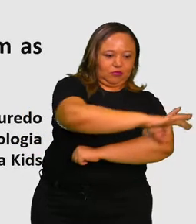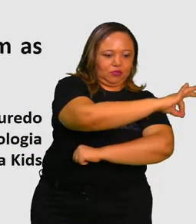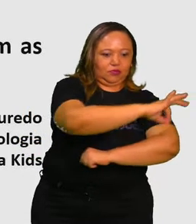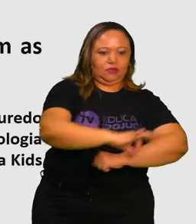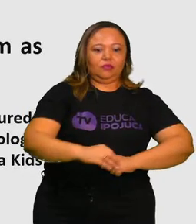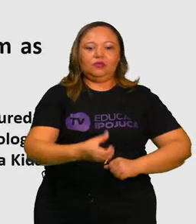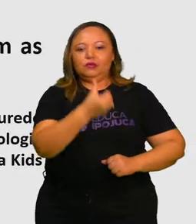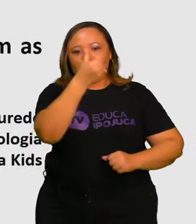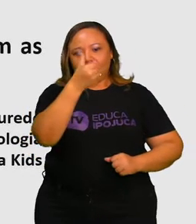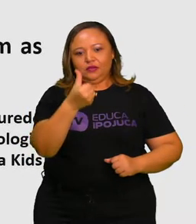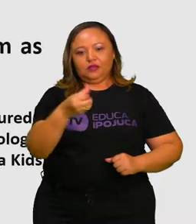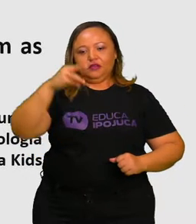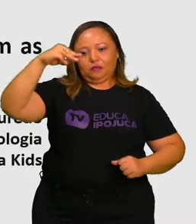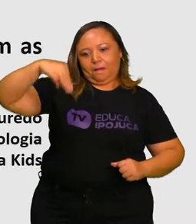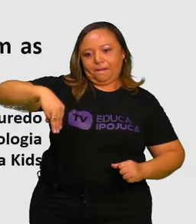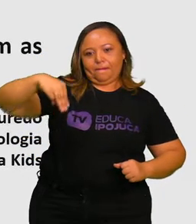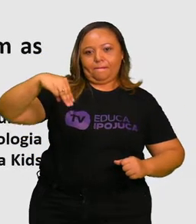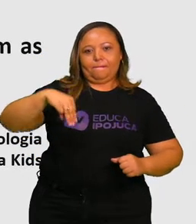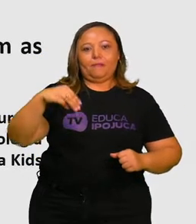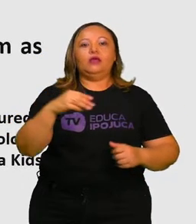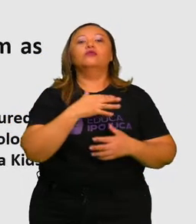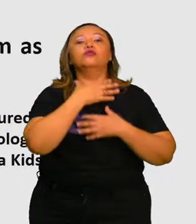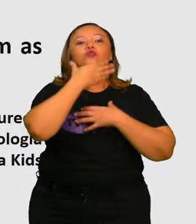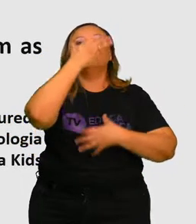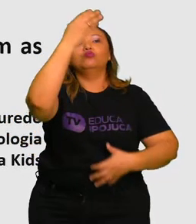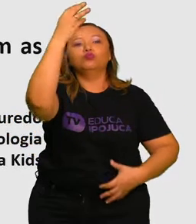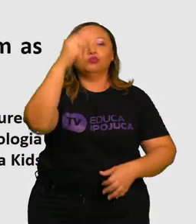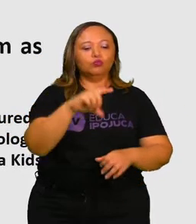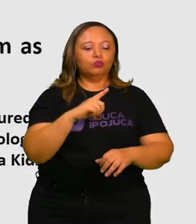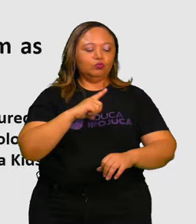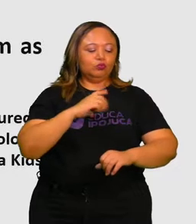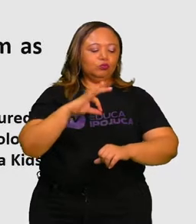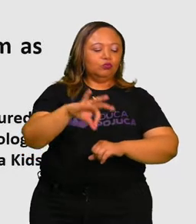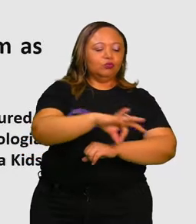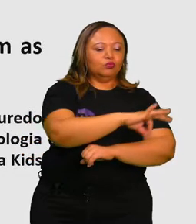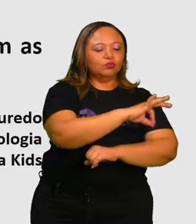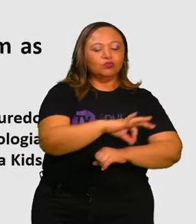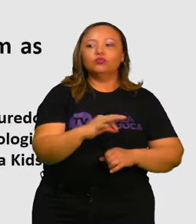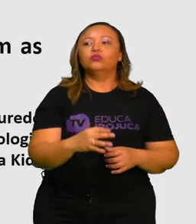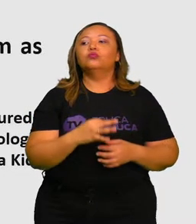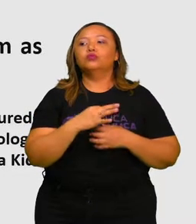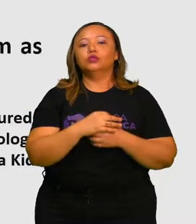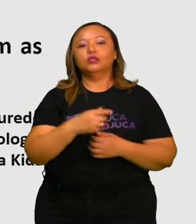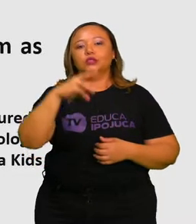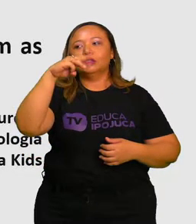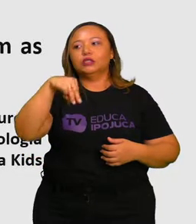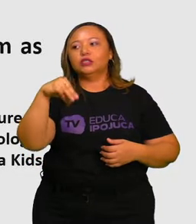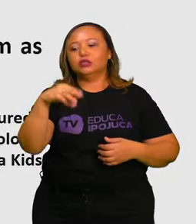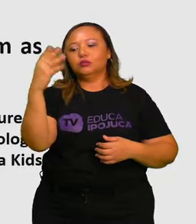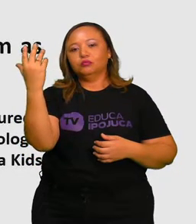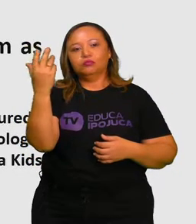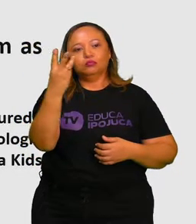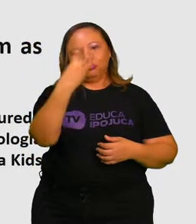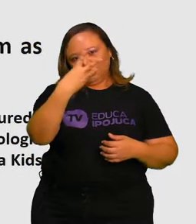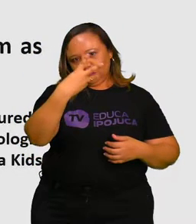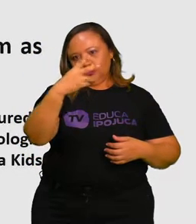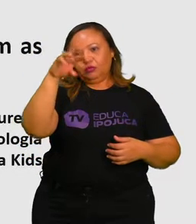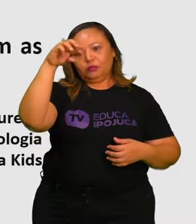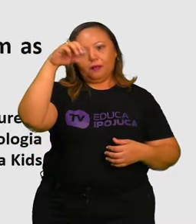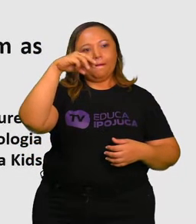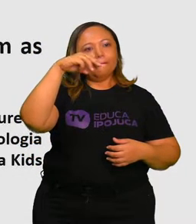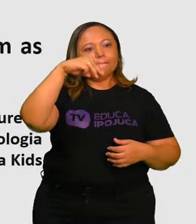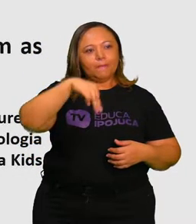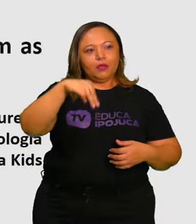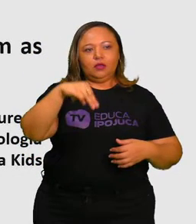sendo que seu pescoço tem aproximadamente 3 metros. Por causa do tamanho do pescoço, as girafas bebem água com as